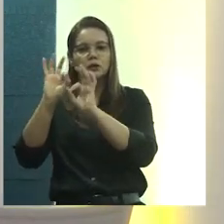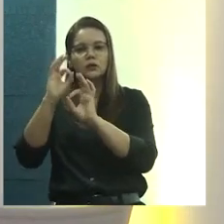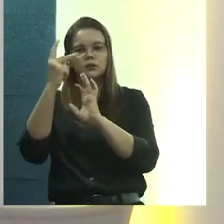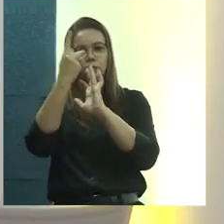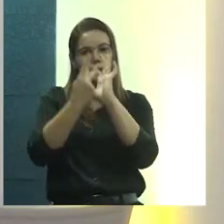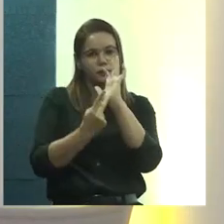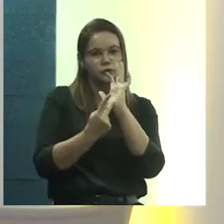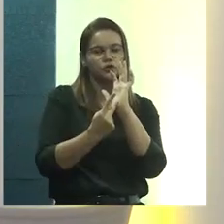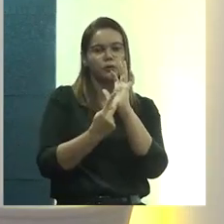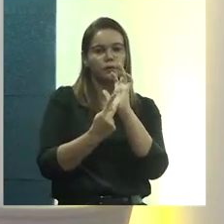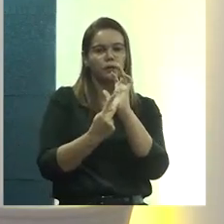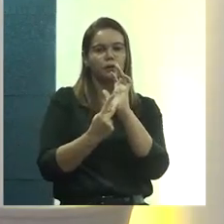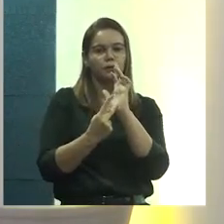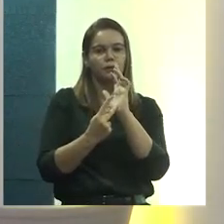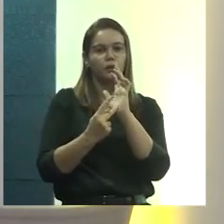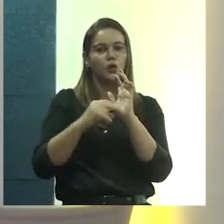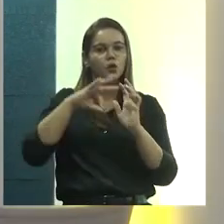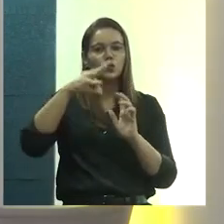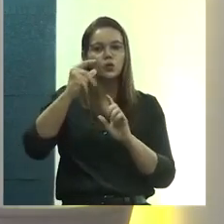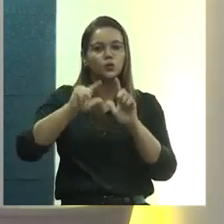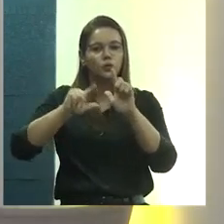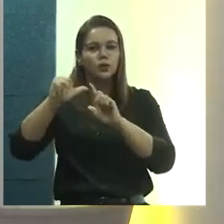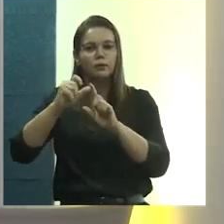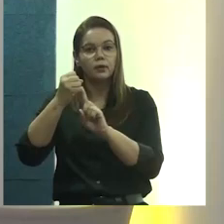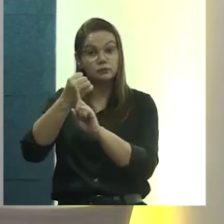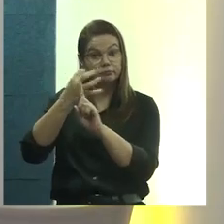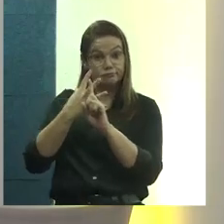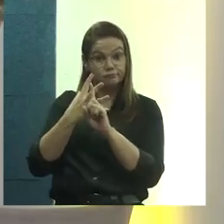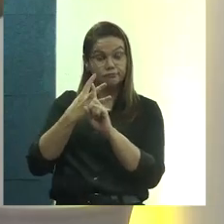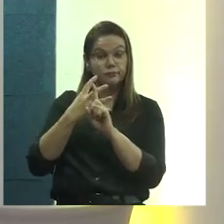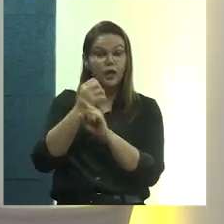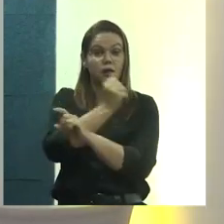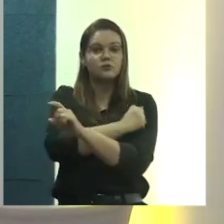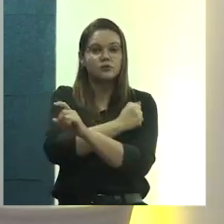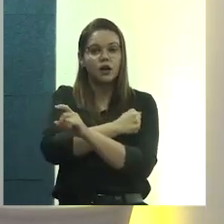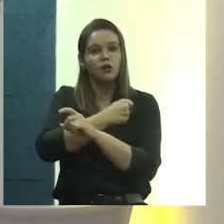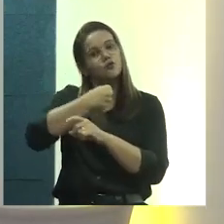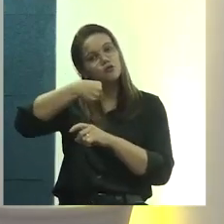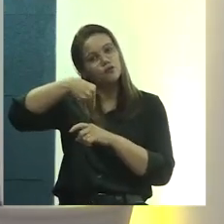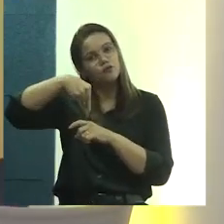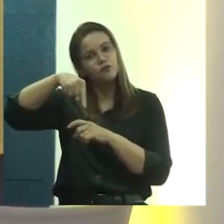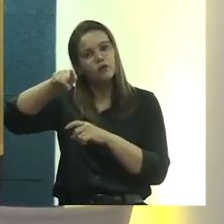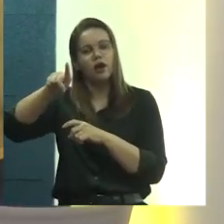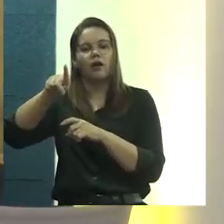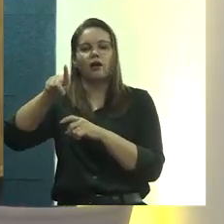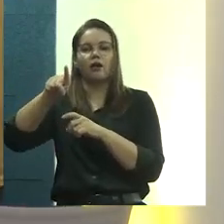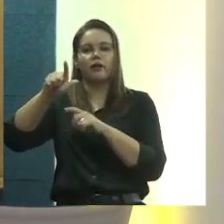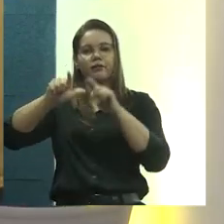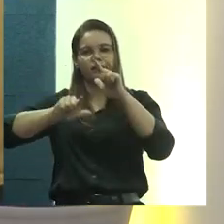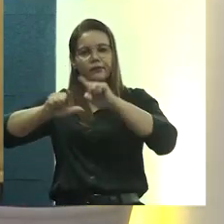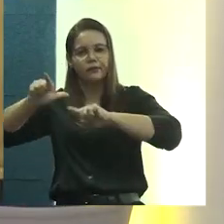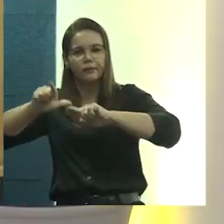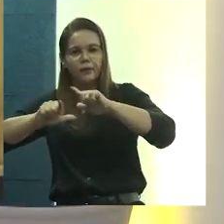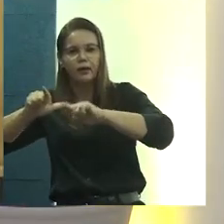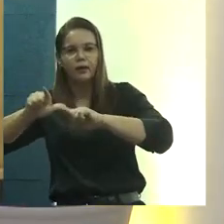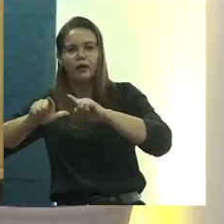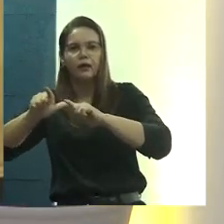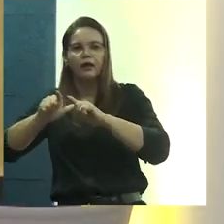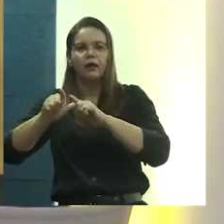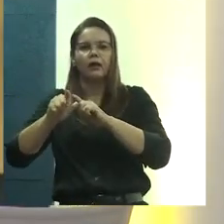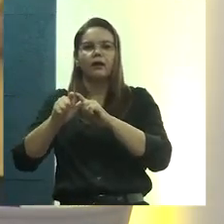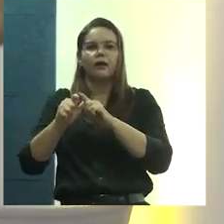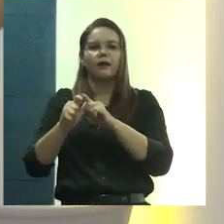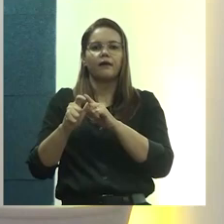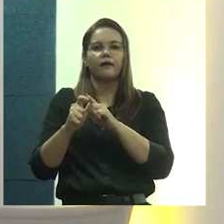1, todo esse trabalho de extensão, aí a gente leva os alunos e começa a trabalhar tendo essa aproximação